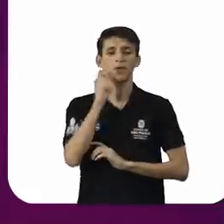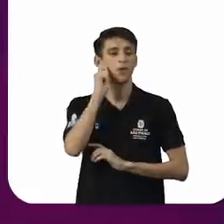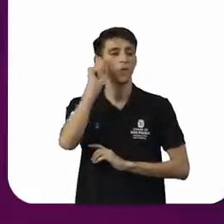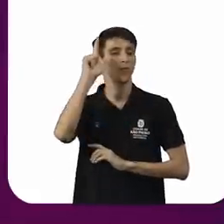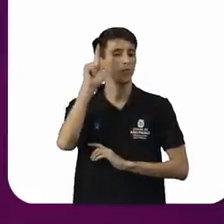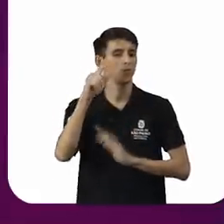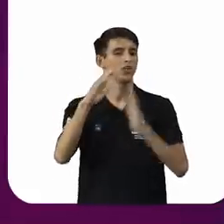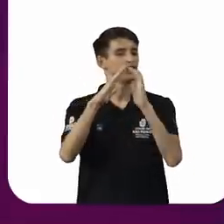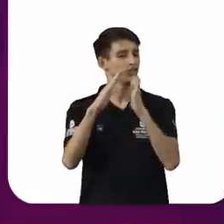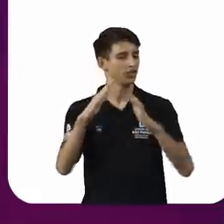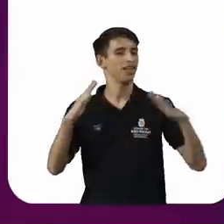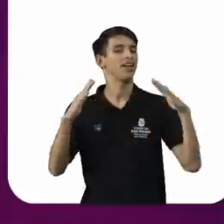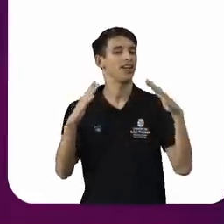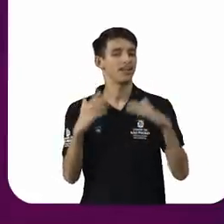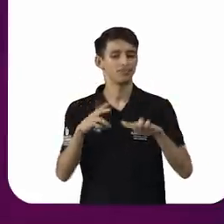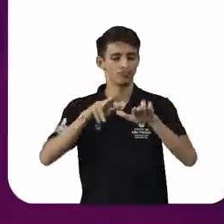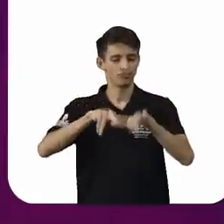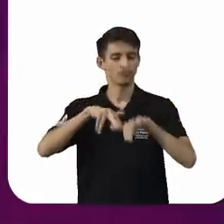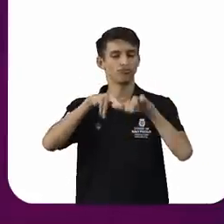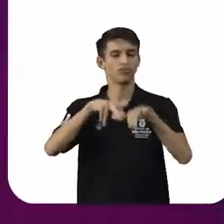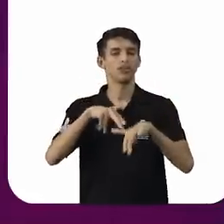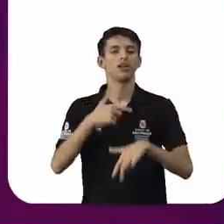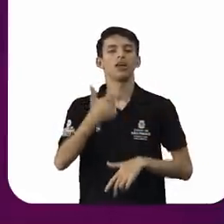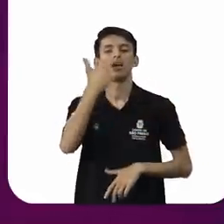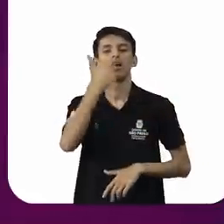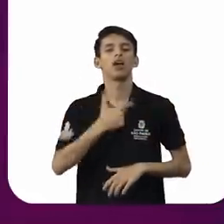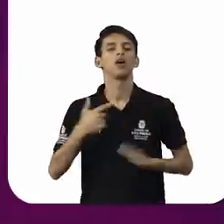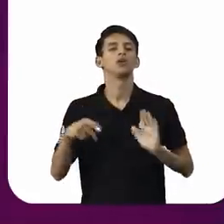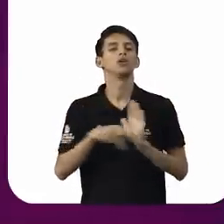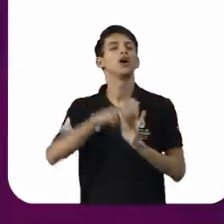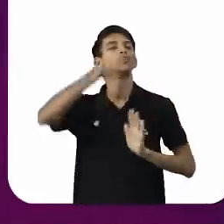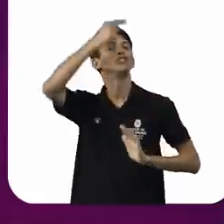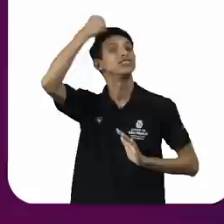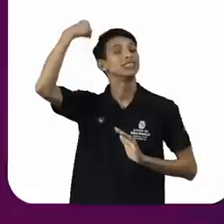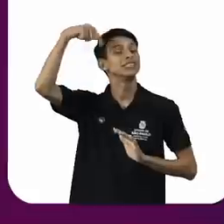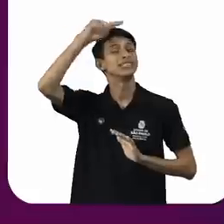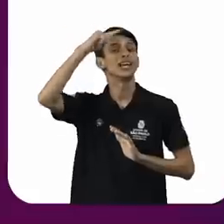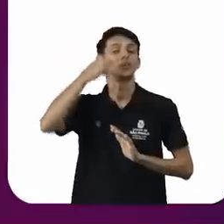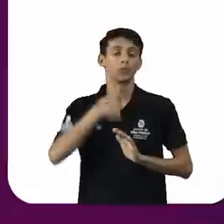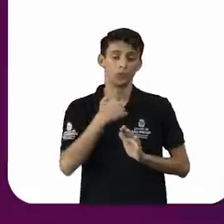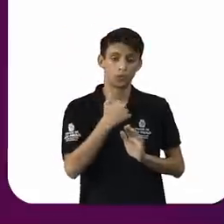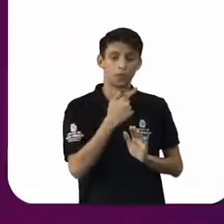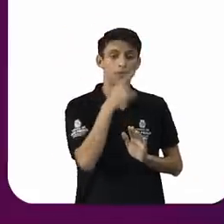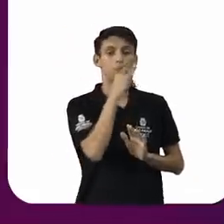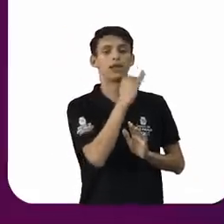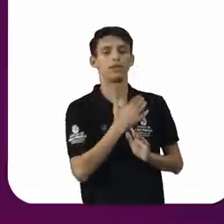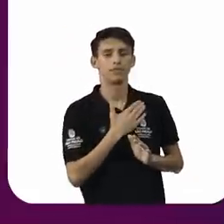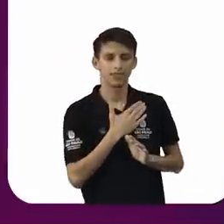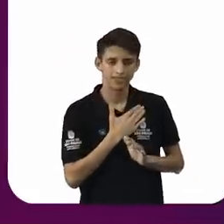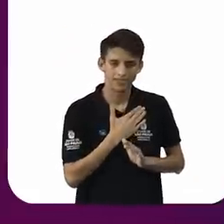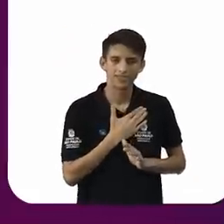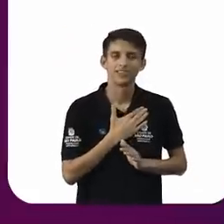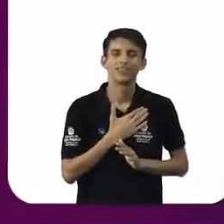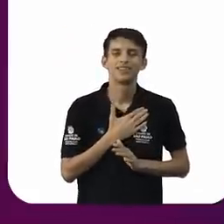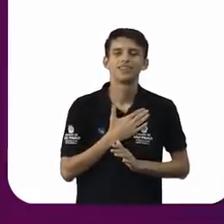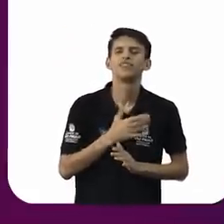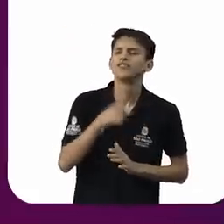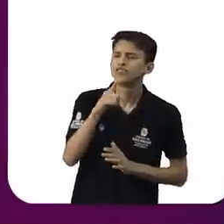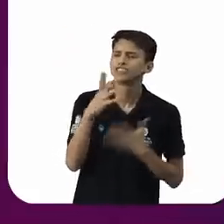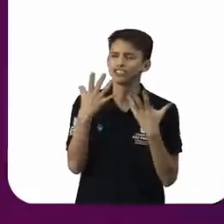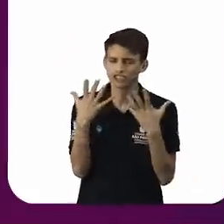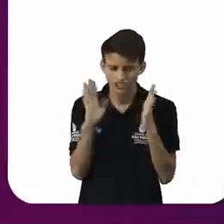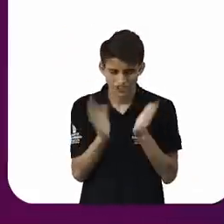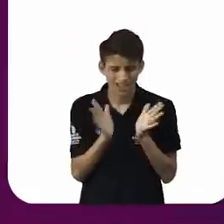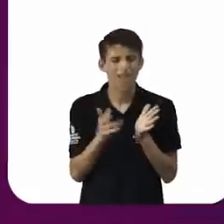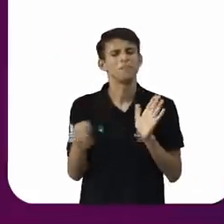cultura de terreiro. A gente se diz, eu sou do santo, ai, você é do santo, ai, você foi feito no santo, você,